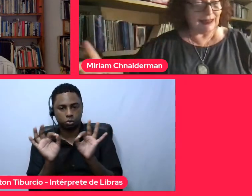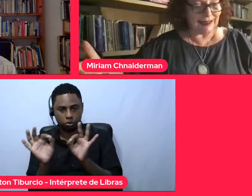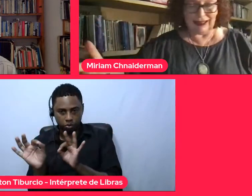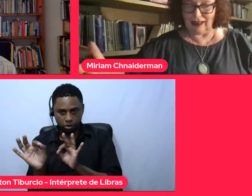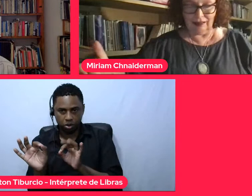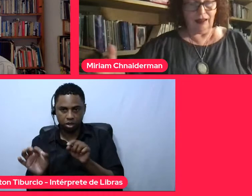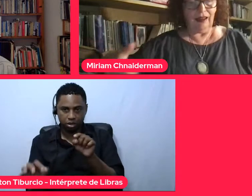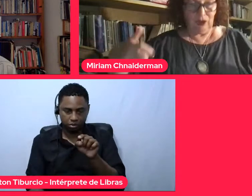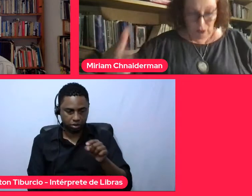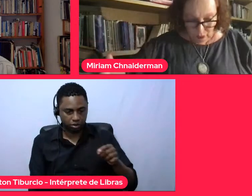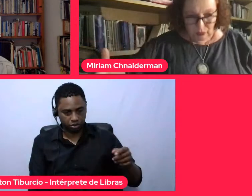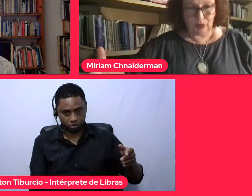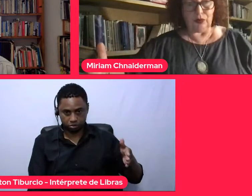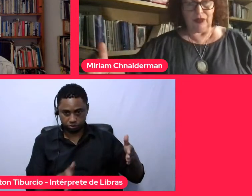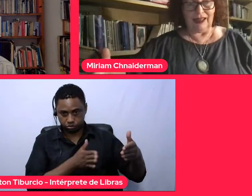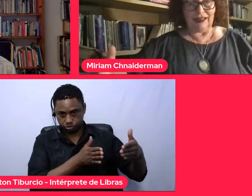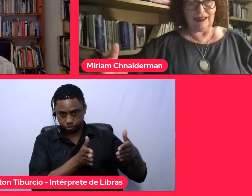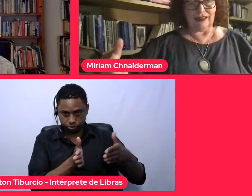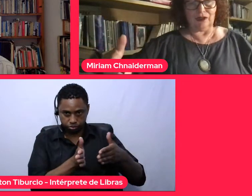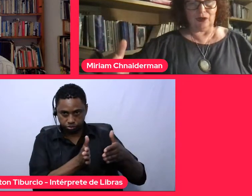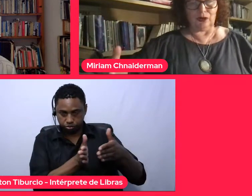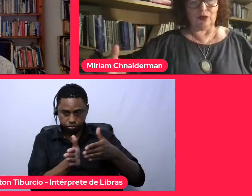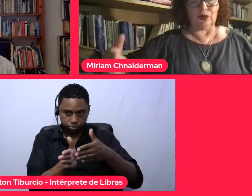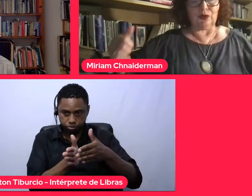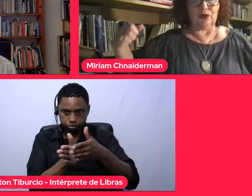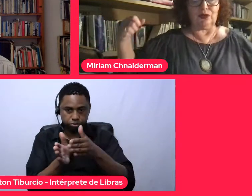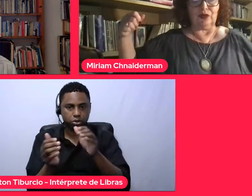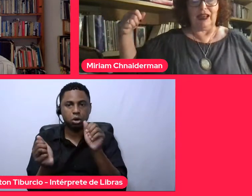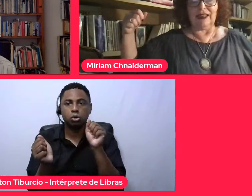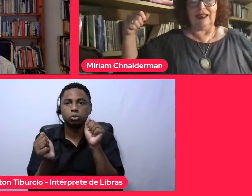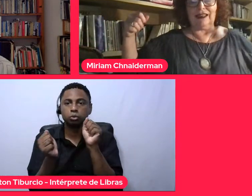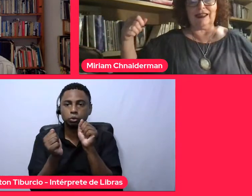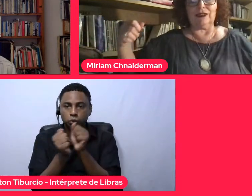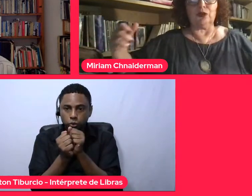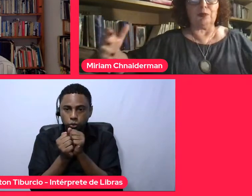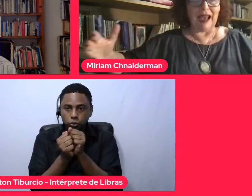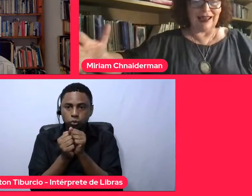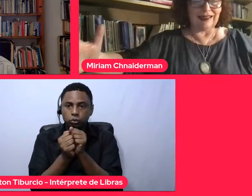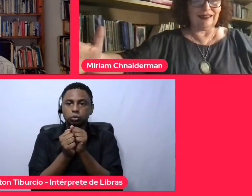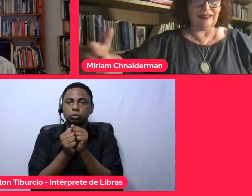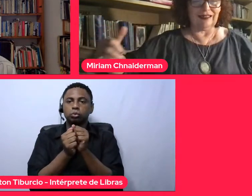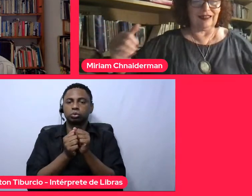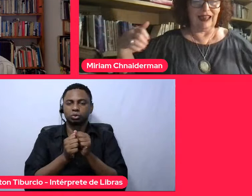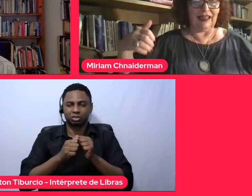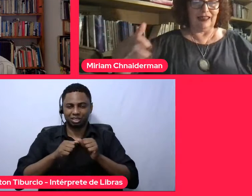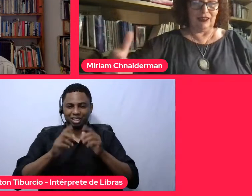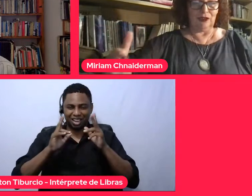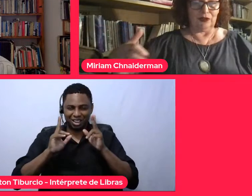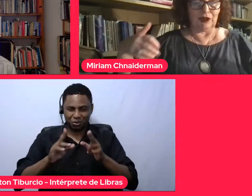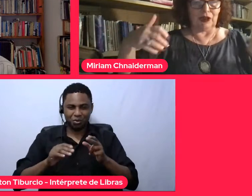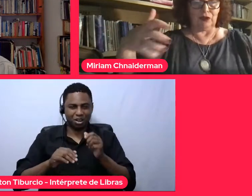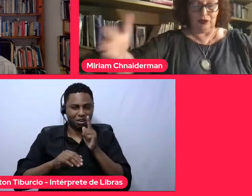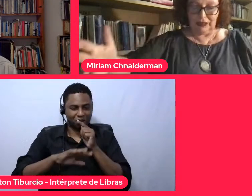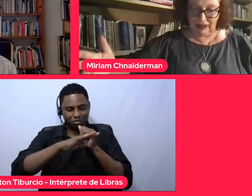travessia junto com eles, junto com aquele tanto mar que é lindo, os neons da